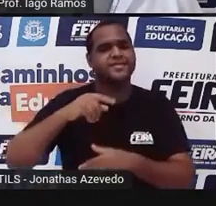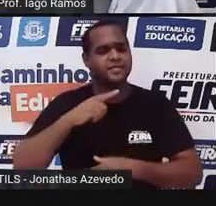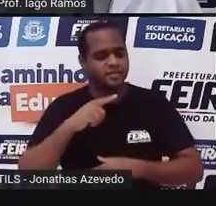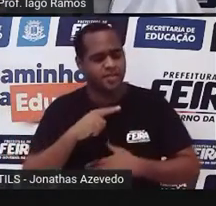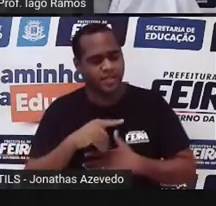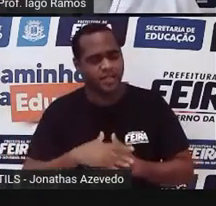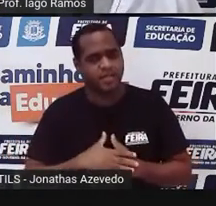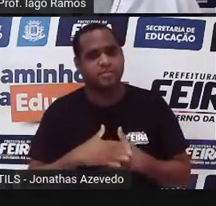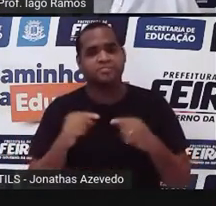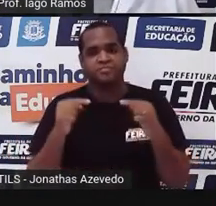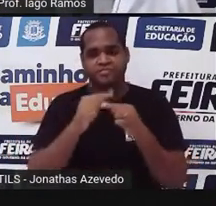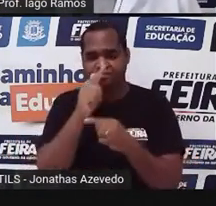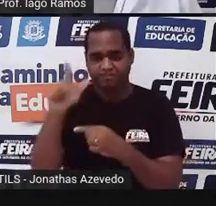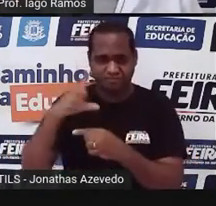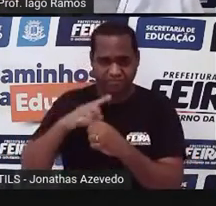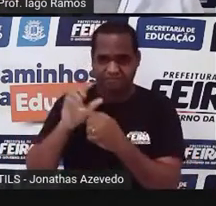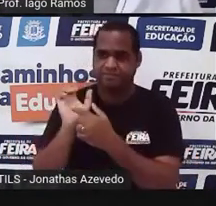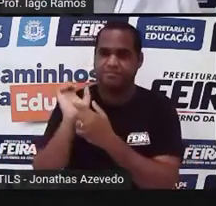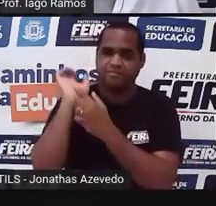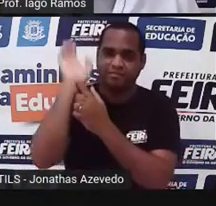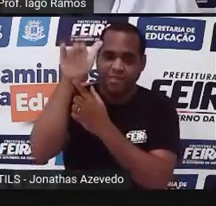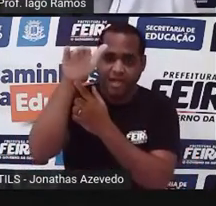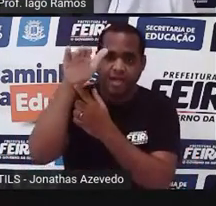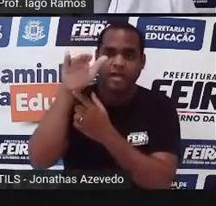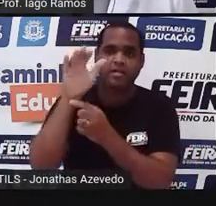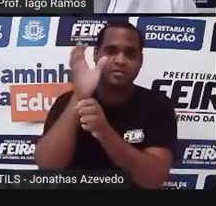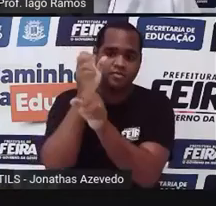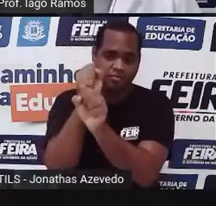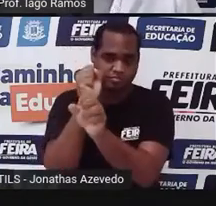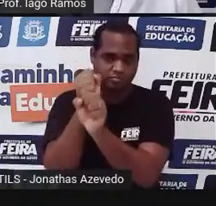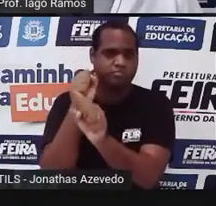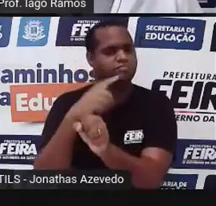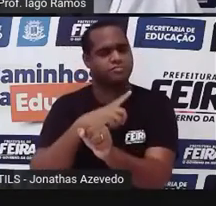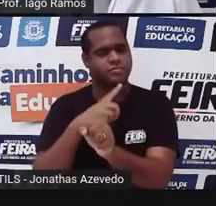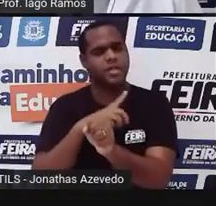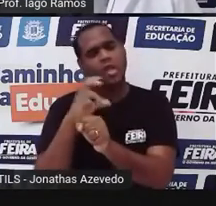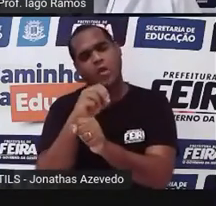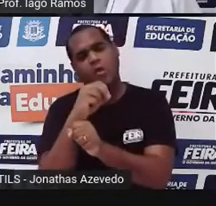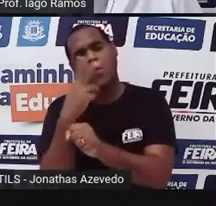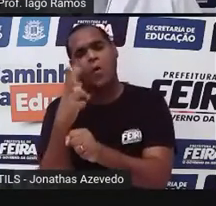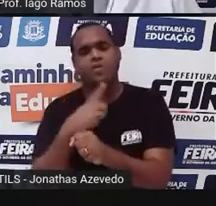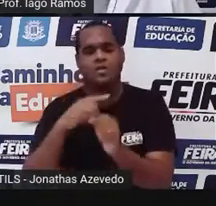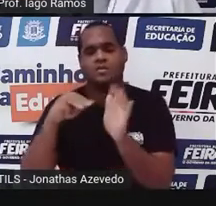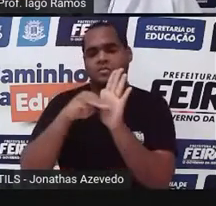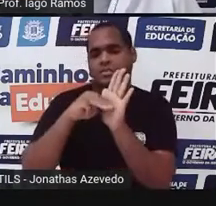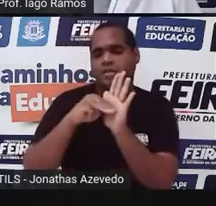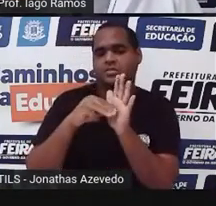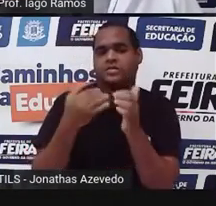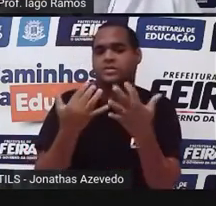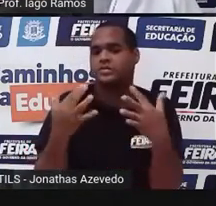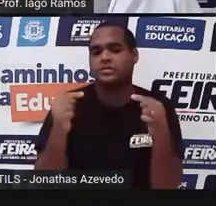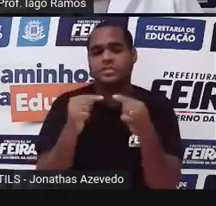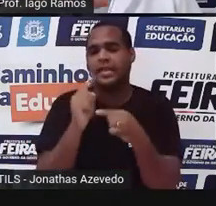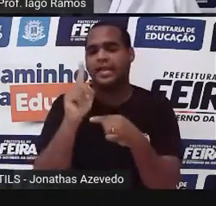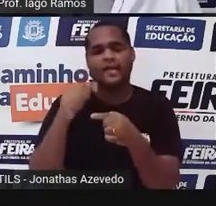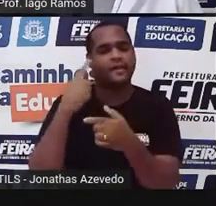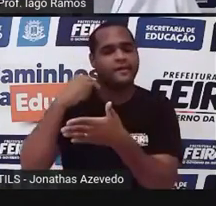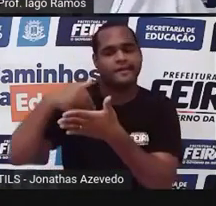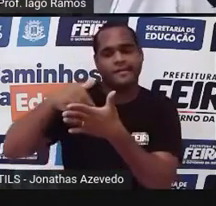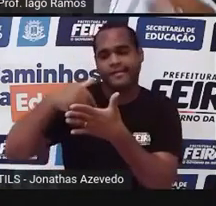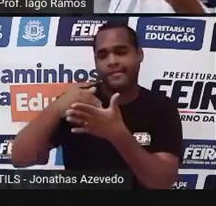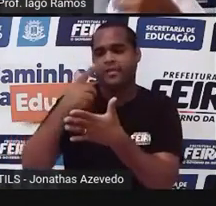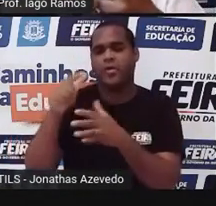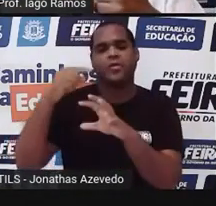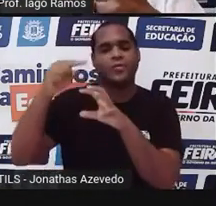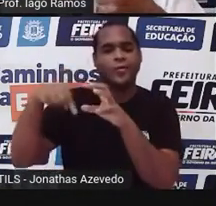aí no basquete, professor, deve ter a média de pontuação por rodada ou a média de pontuação no time durante todo